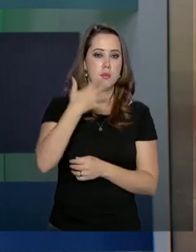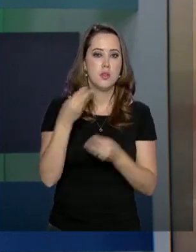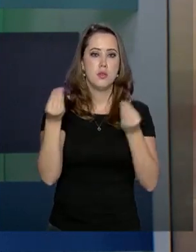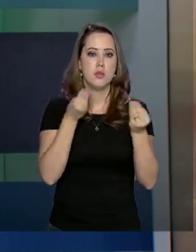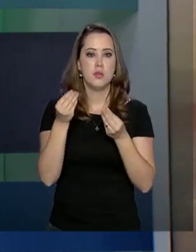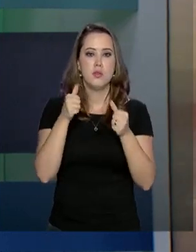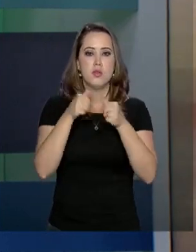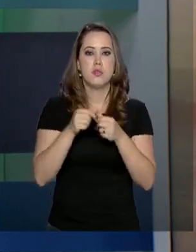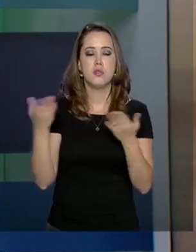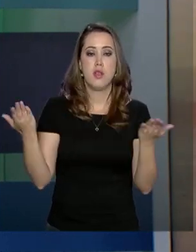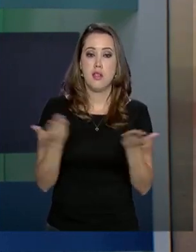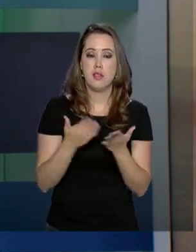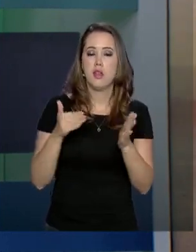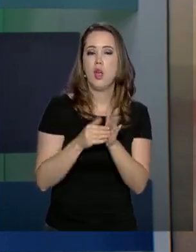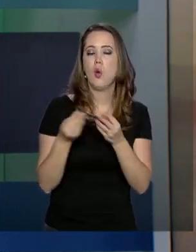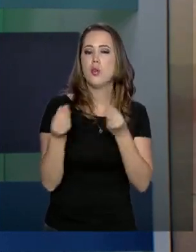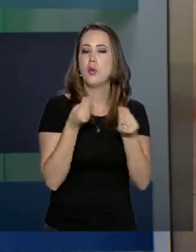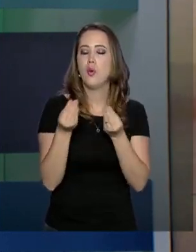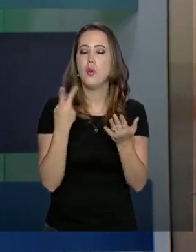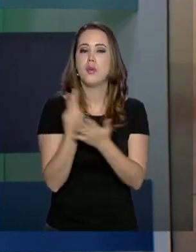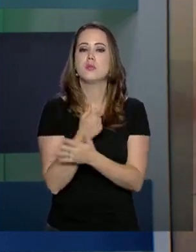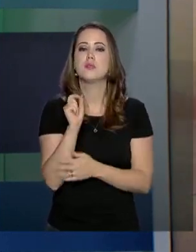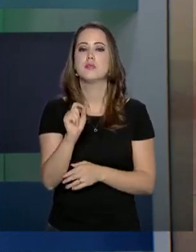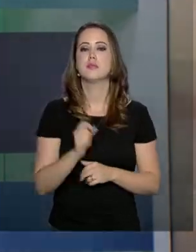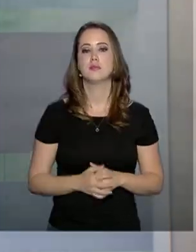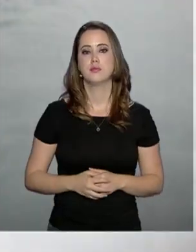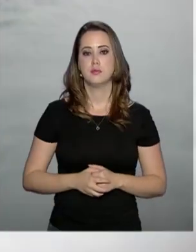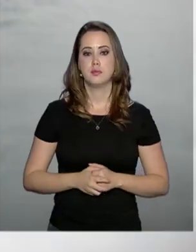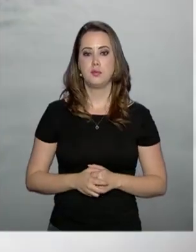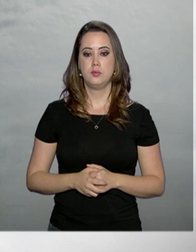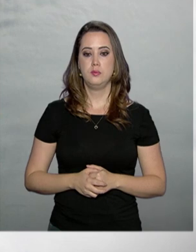para a gente como foi essa aventura até agora.